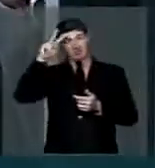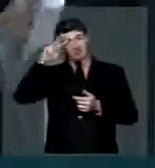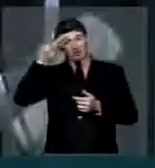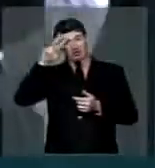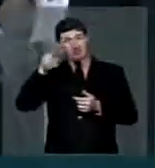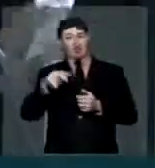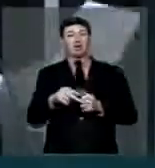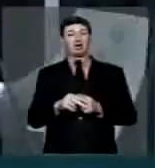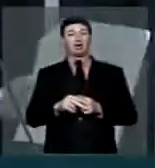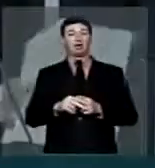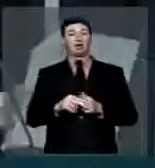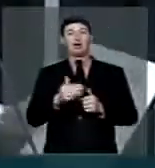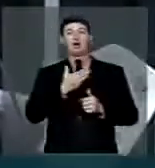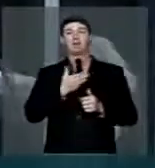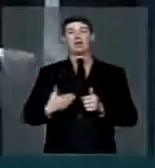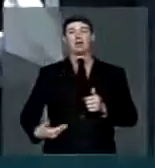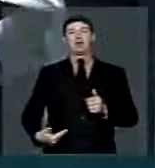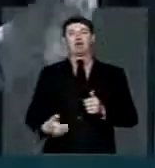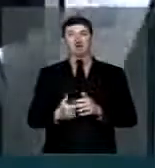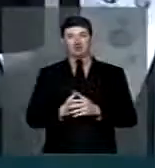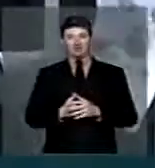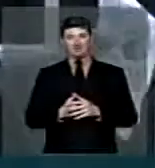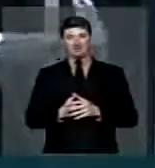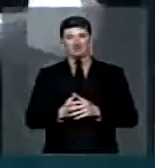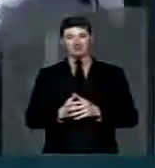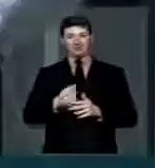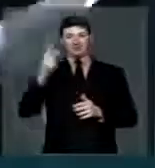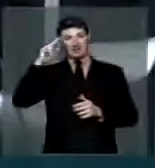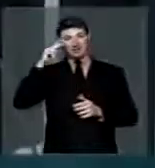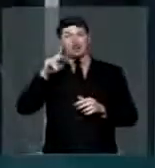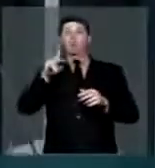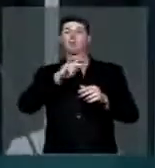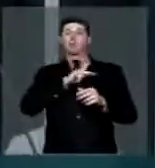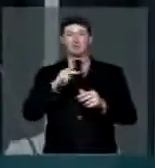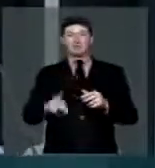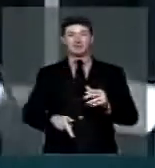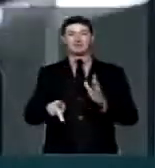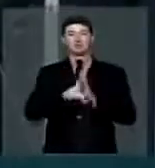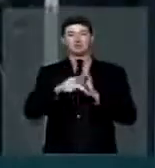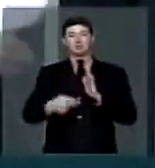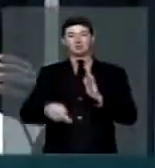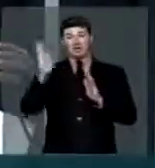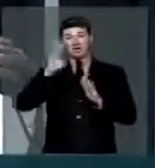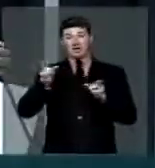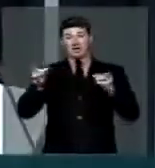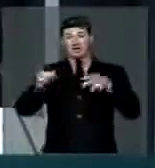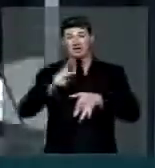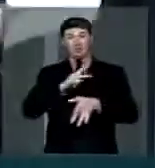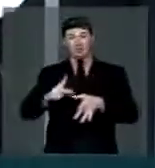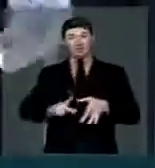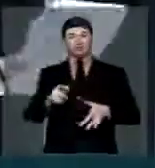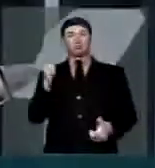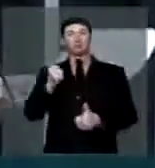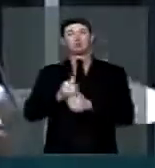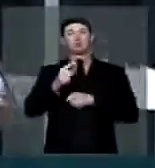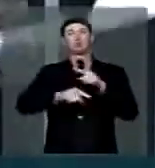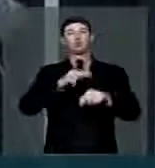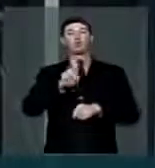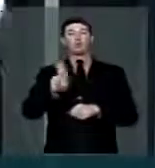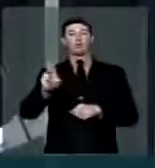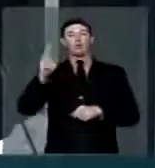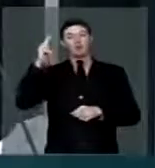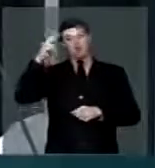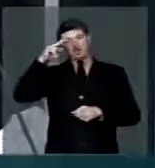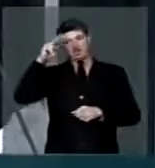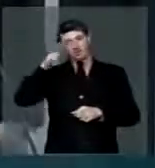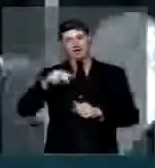Fundação Republicana, que era para guardar as memórias dos presidentes. Quando ele largou a presidência, ele mudou para guardar a sua